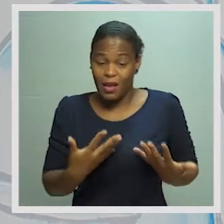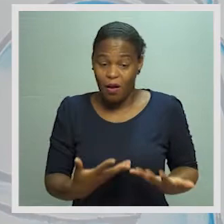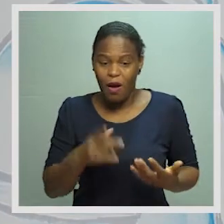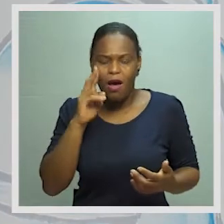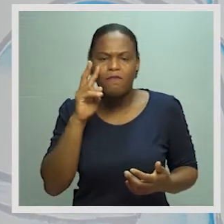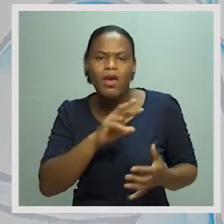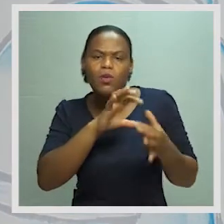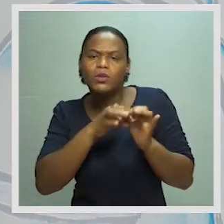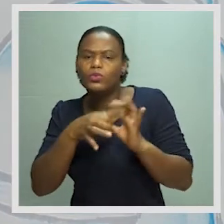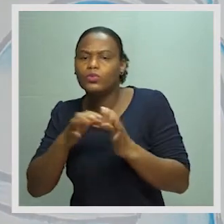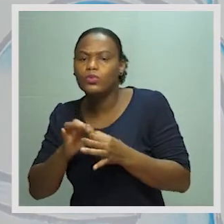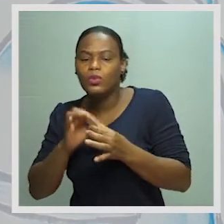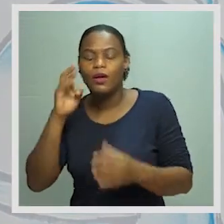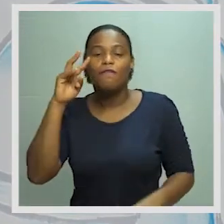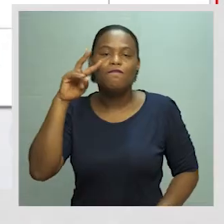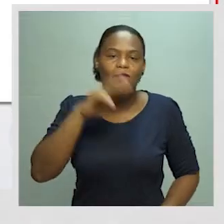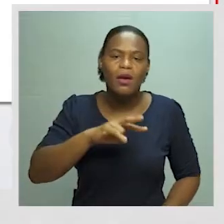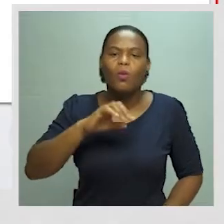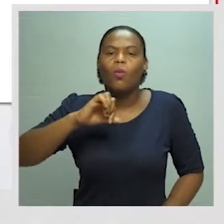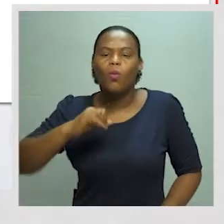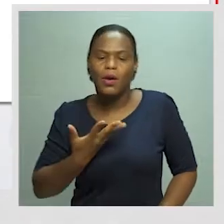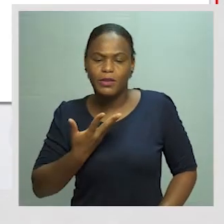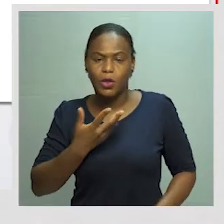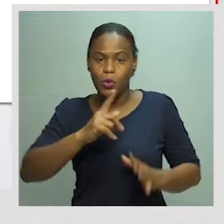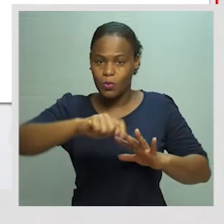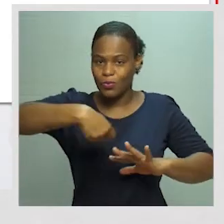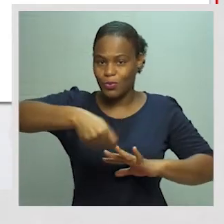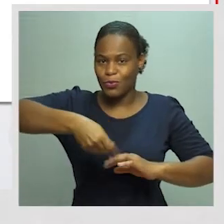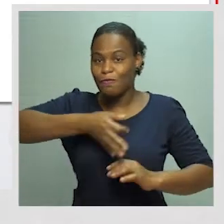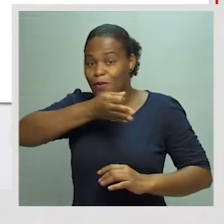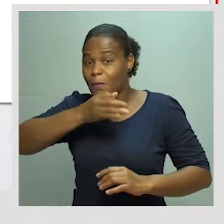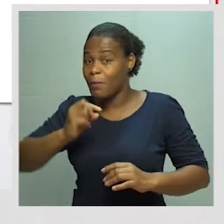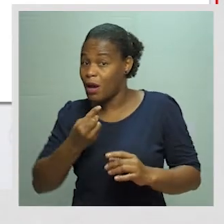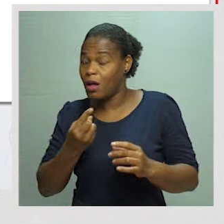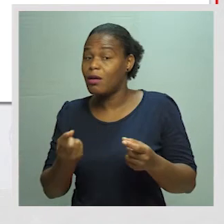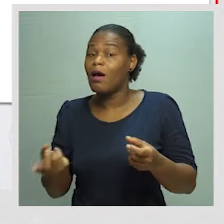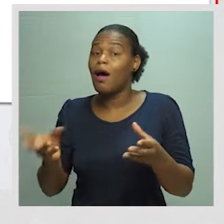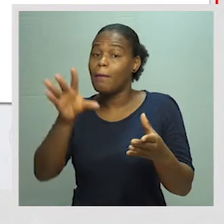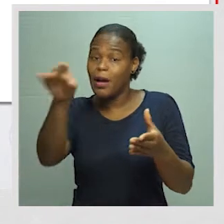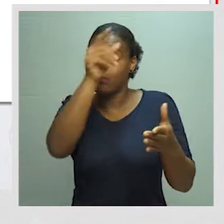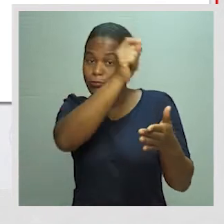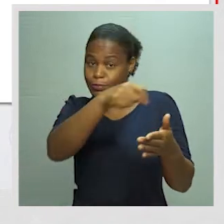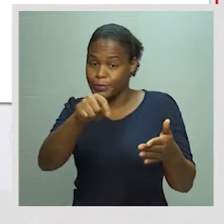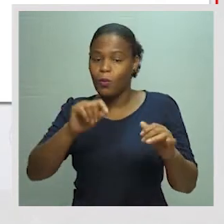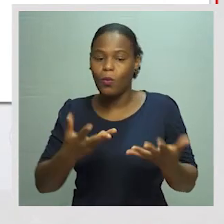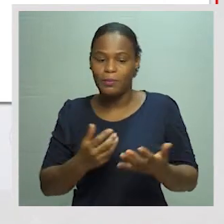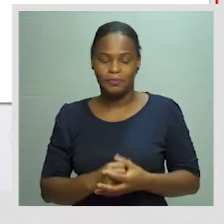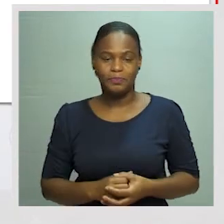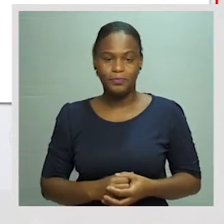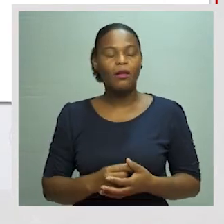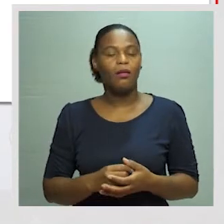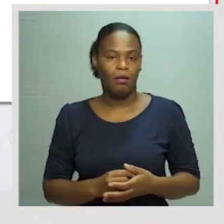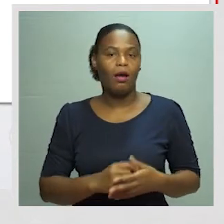circuito, ao circuito, ver quais são os recursos da família para colocar. Então, os recursos é